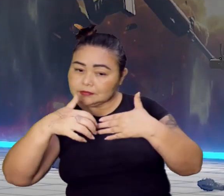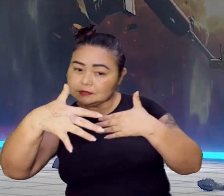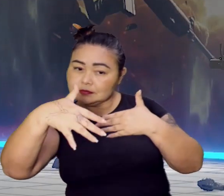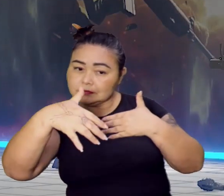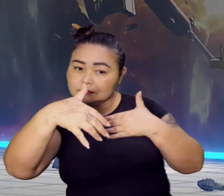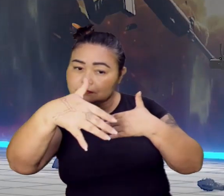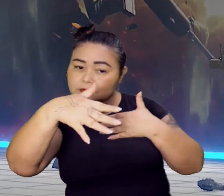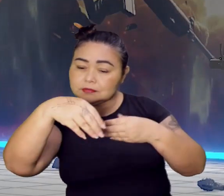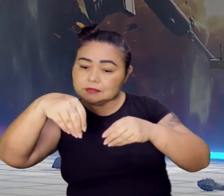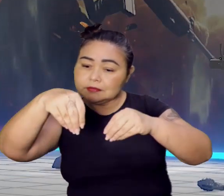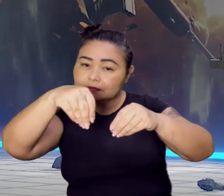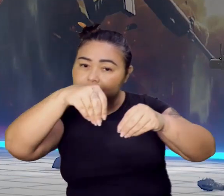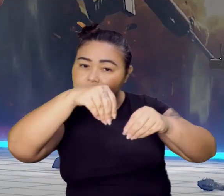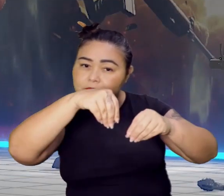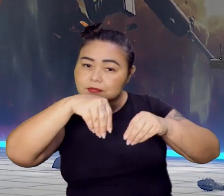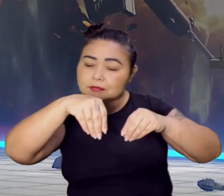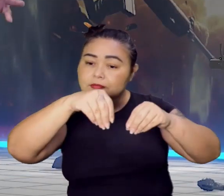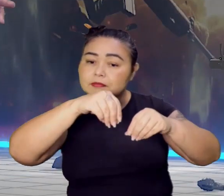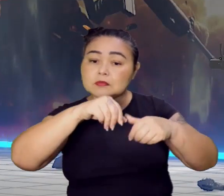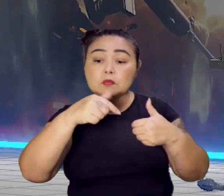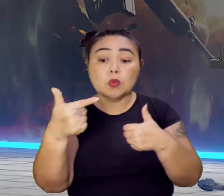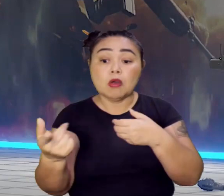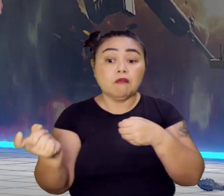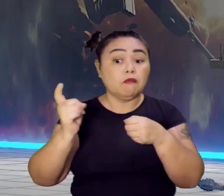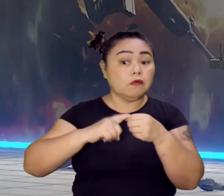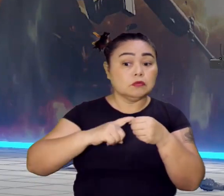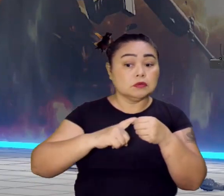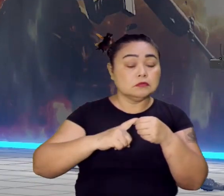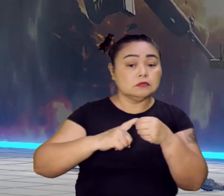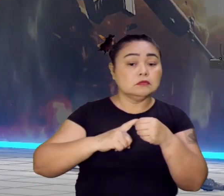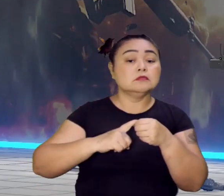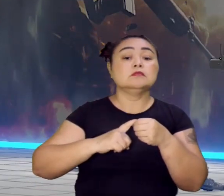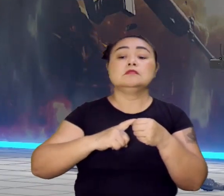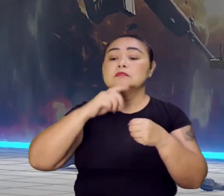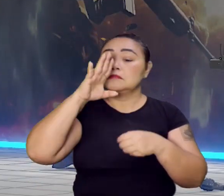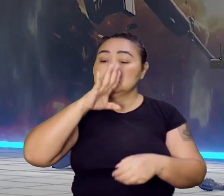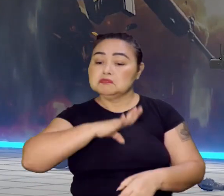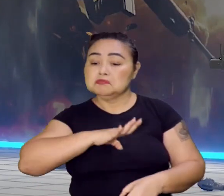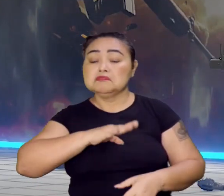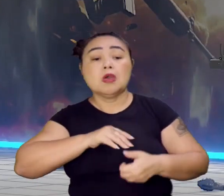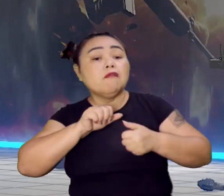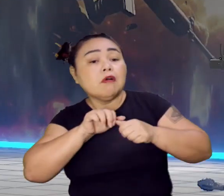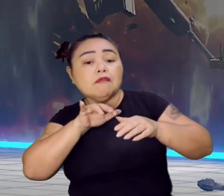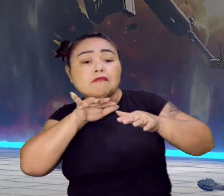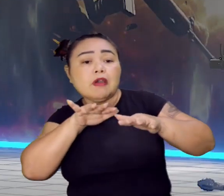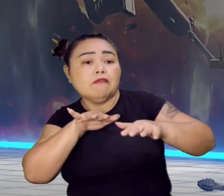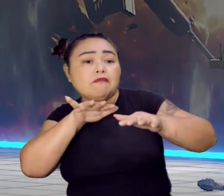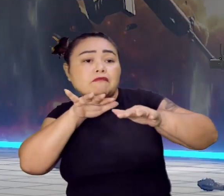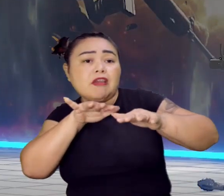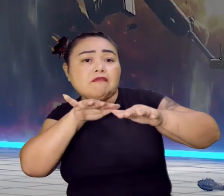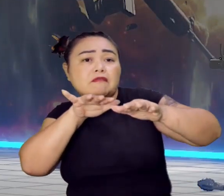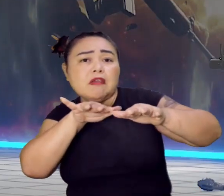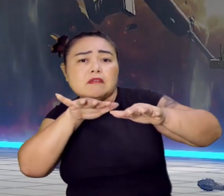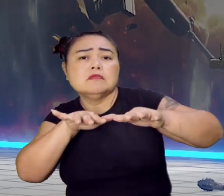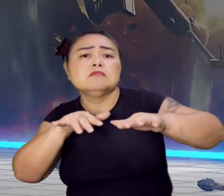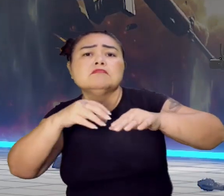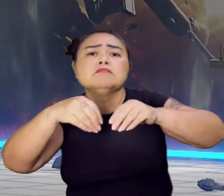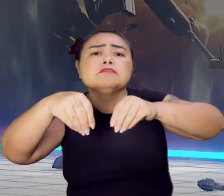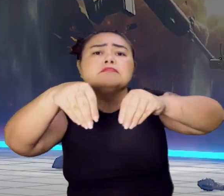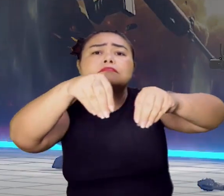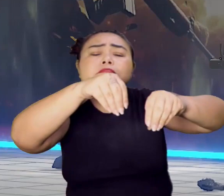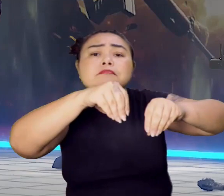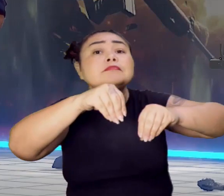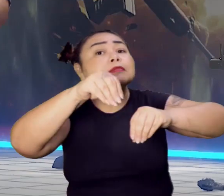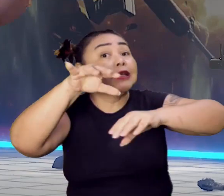Expansão territorial essa que não teve volta. Os portugueses vão ocupar grande parte de terras que eram da